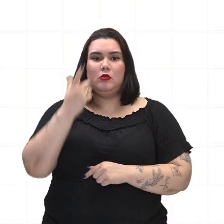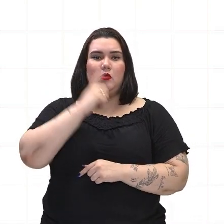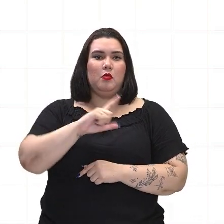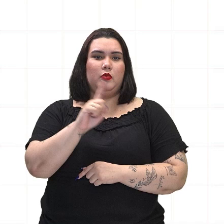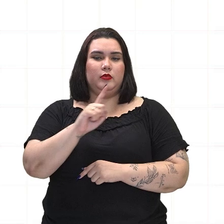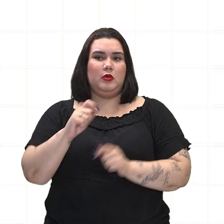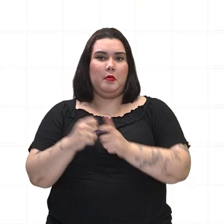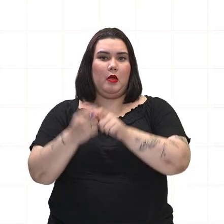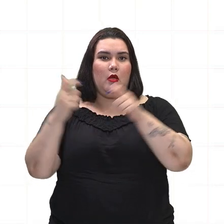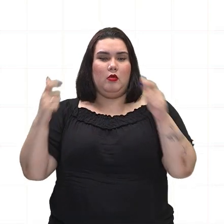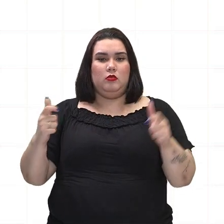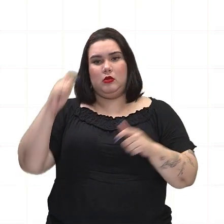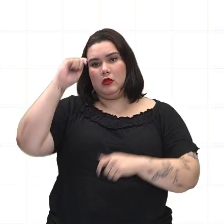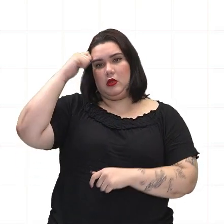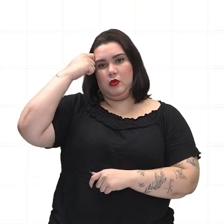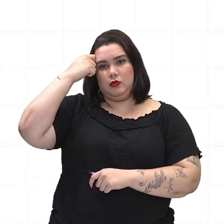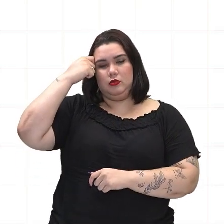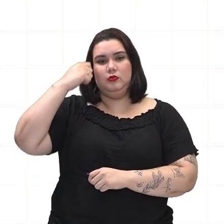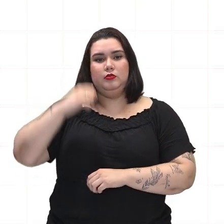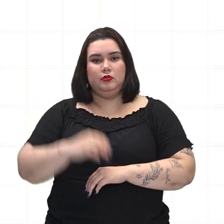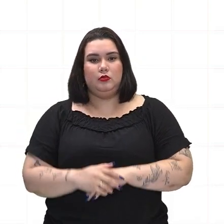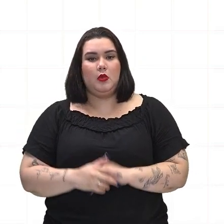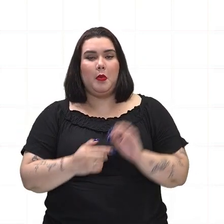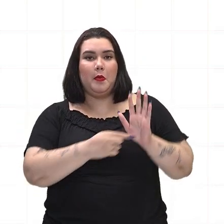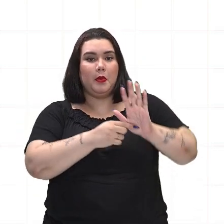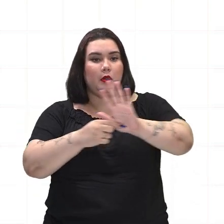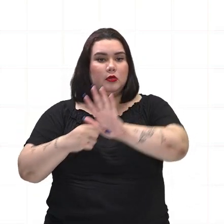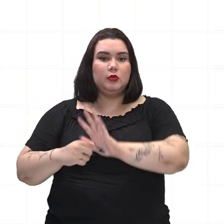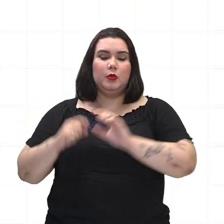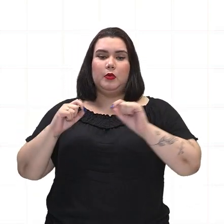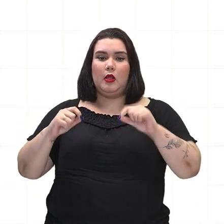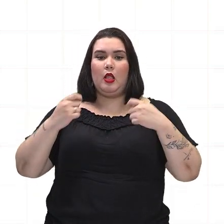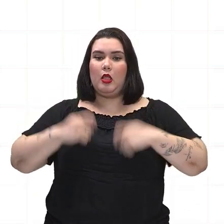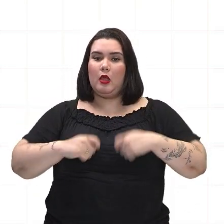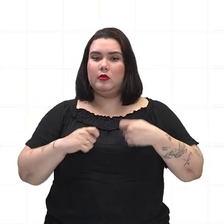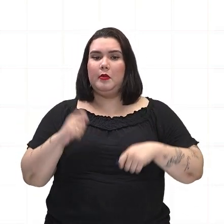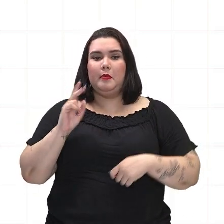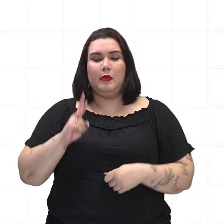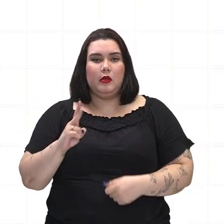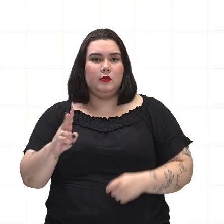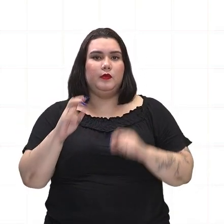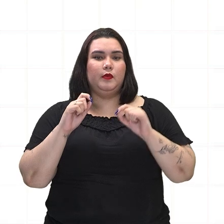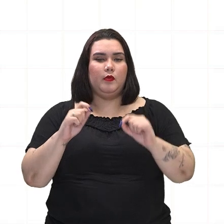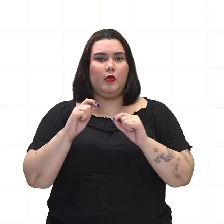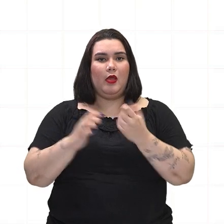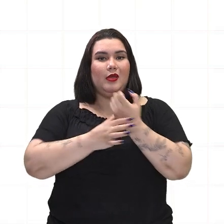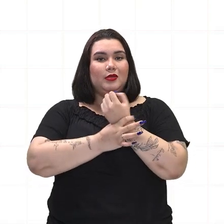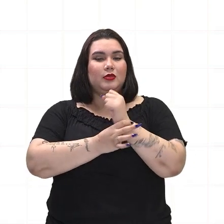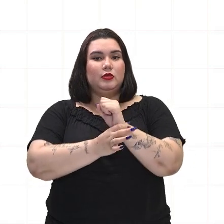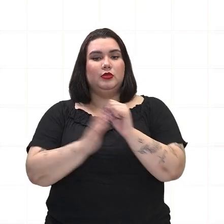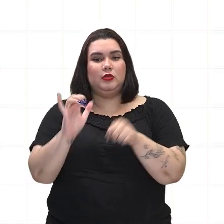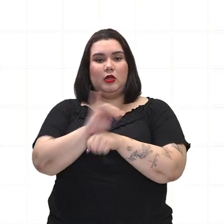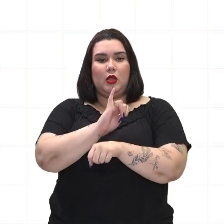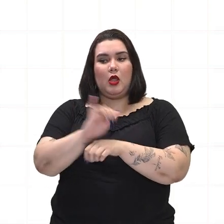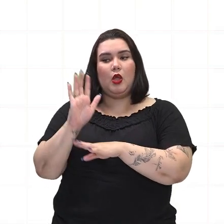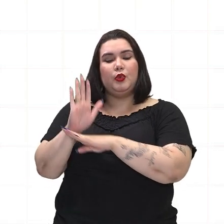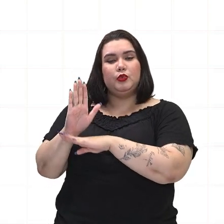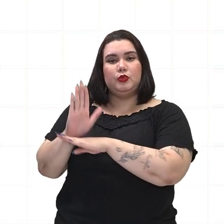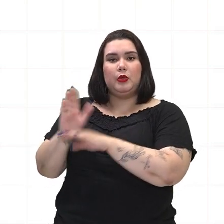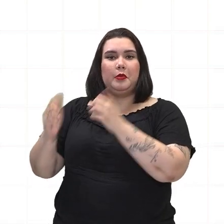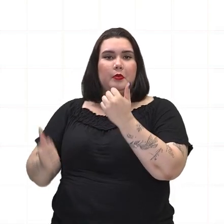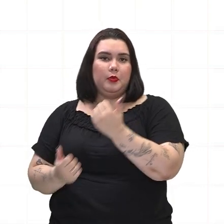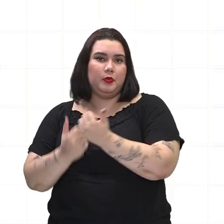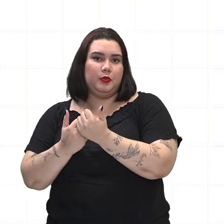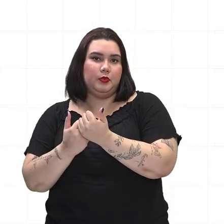uma realidade para muitos negros, destacando a necessidade contínua de medidas eficazes de